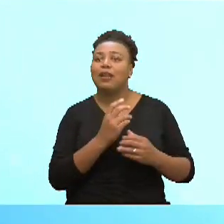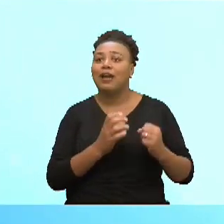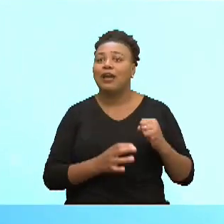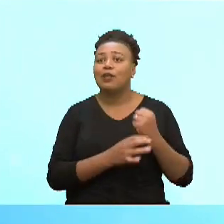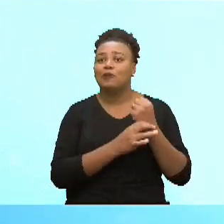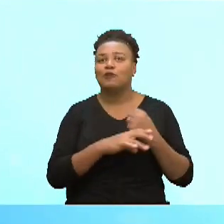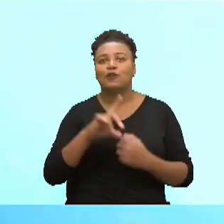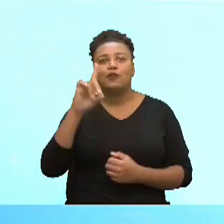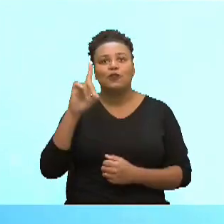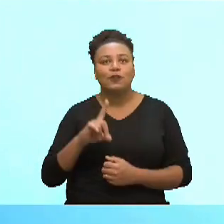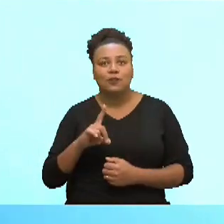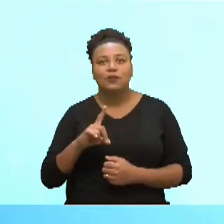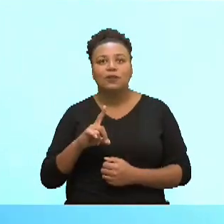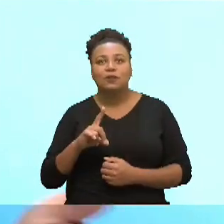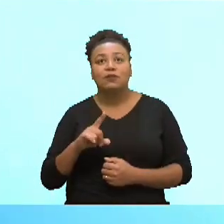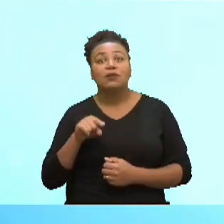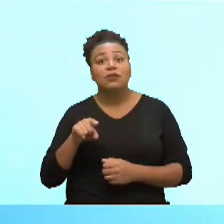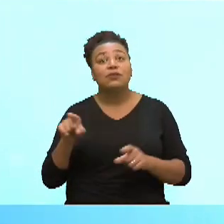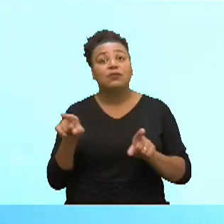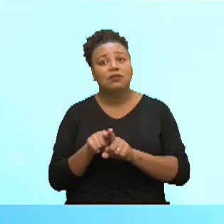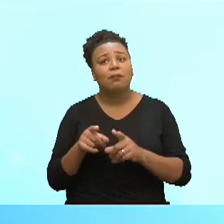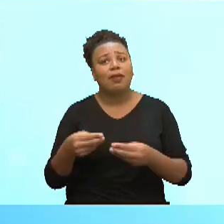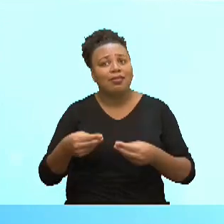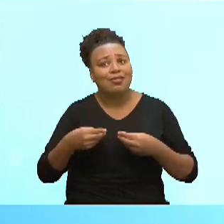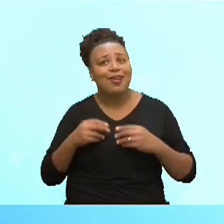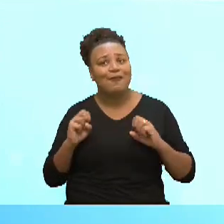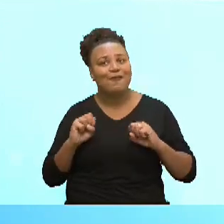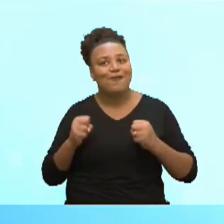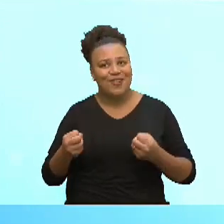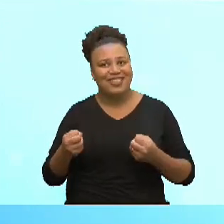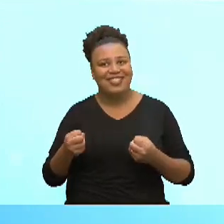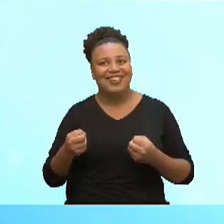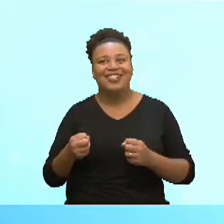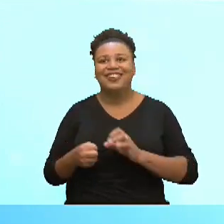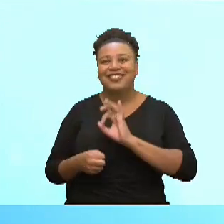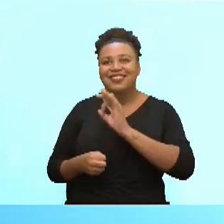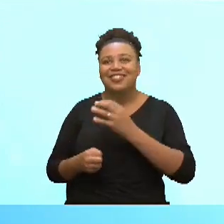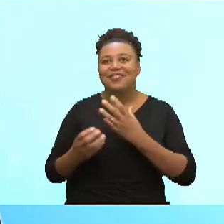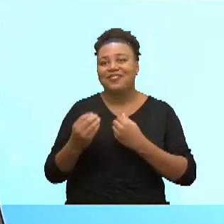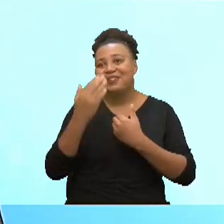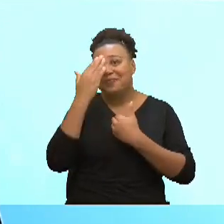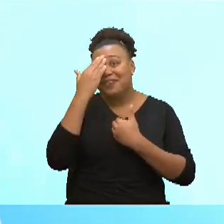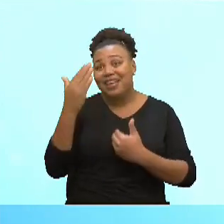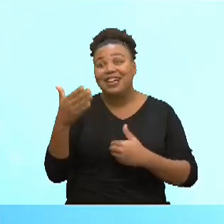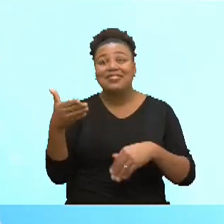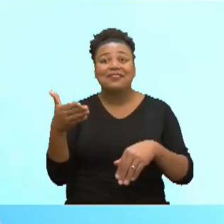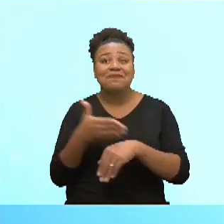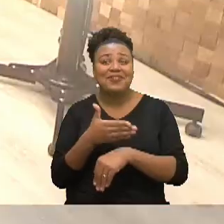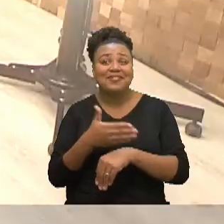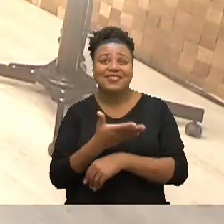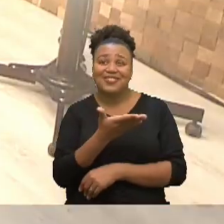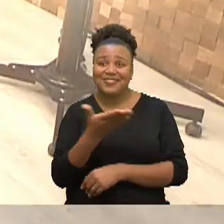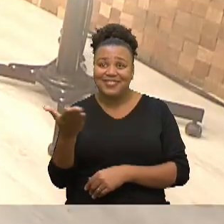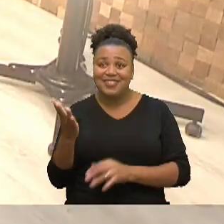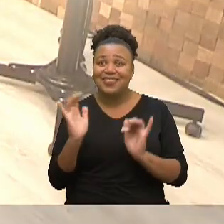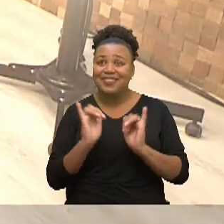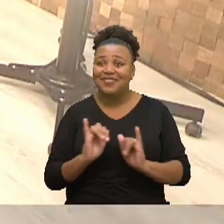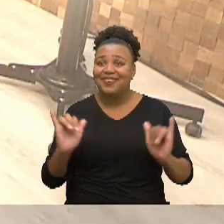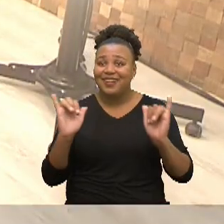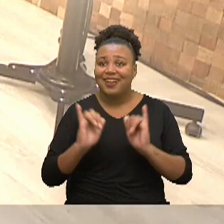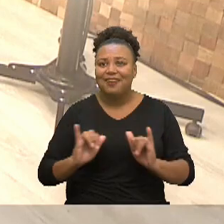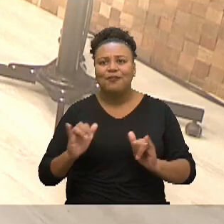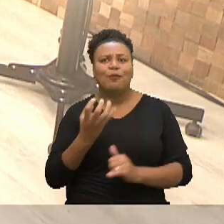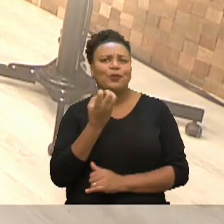direitos com certeza né que isso também nos fortalece né com certeza muito obrigada pela participação de vocês aqui no programa foi